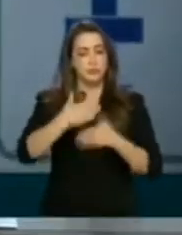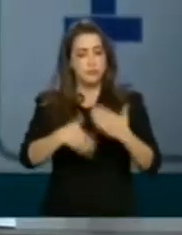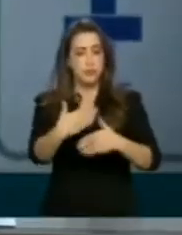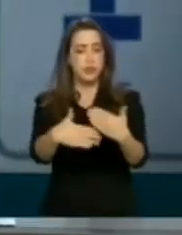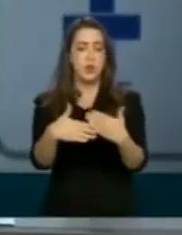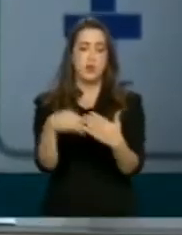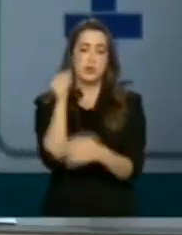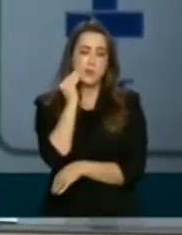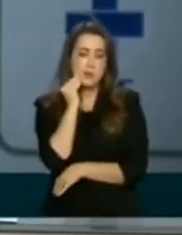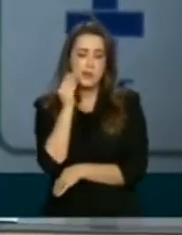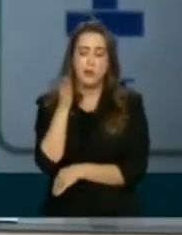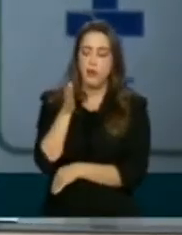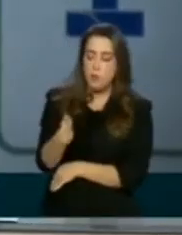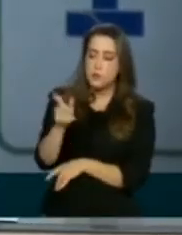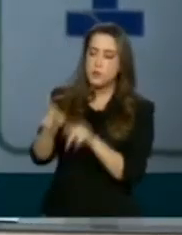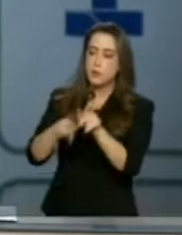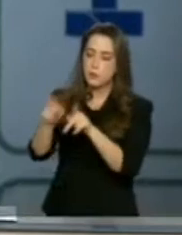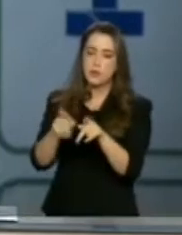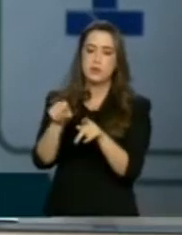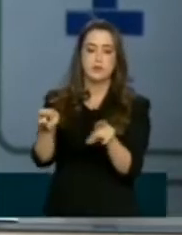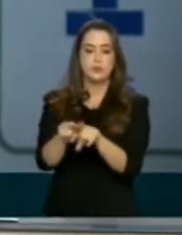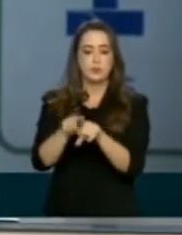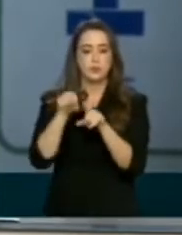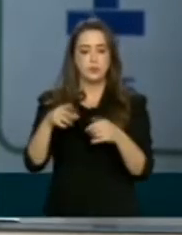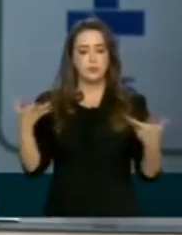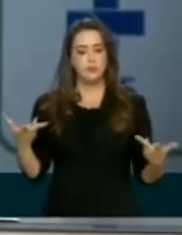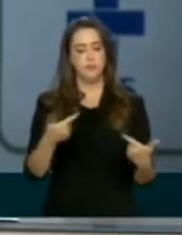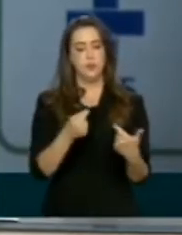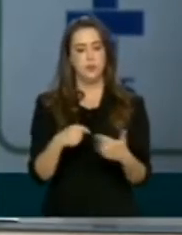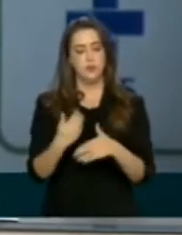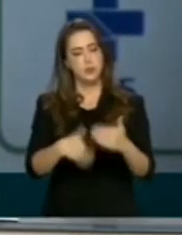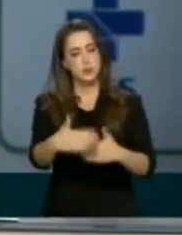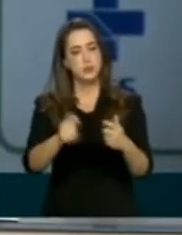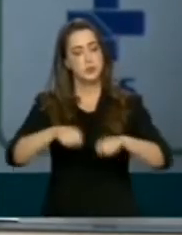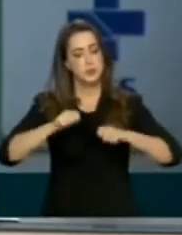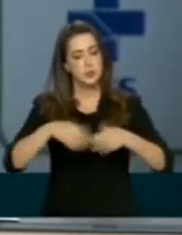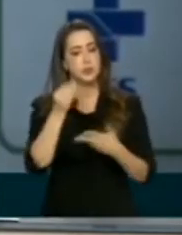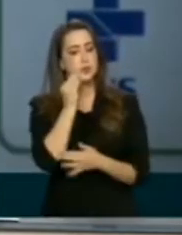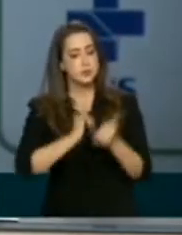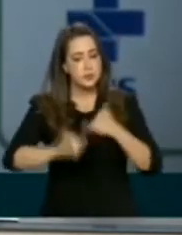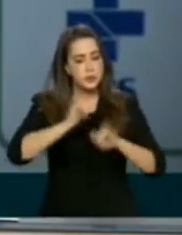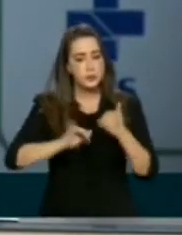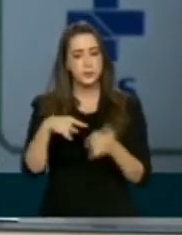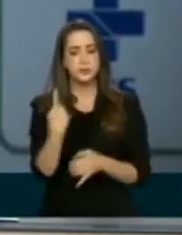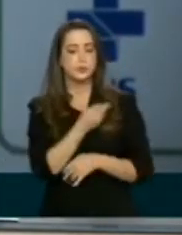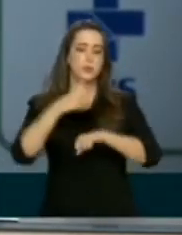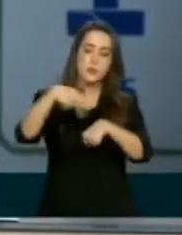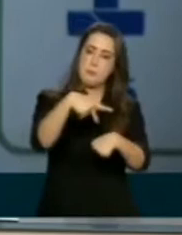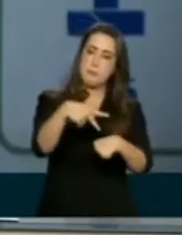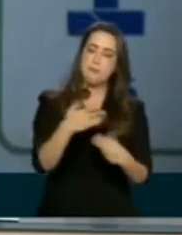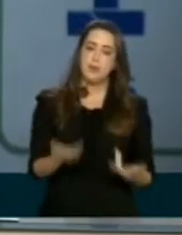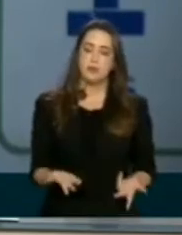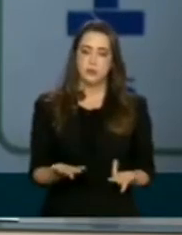testamos mais a população, e efetivamente aumentamos a capacidade de testagem do nosso país,